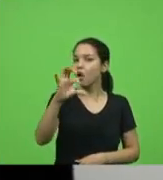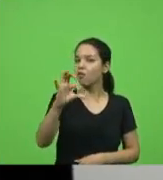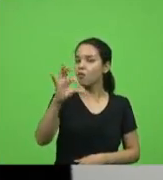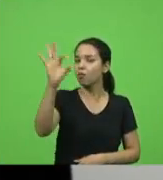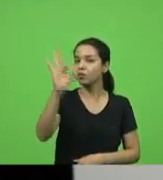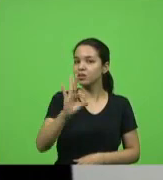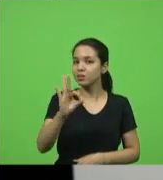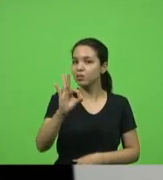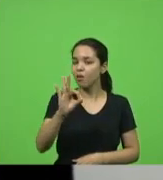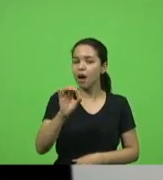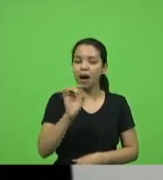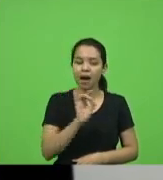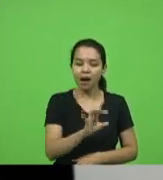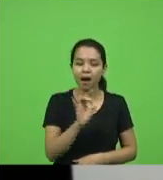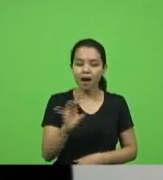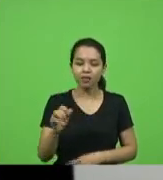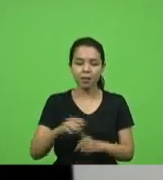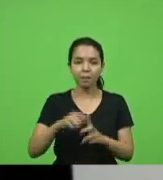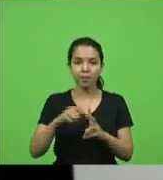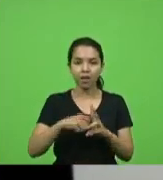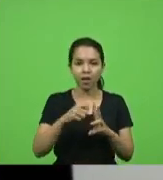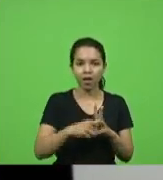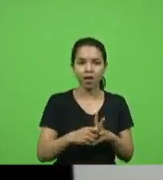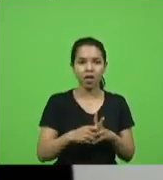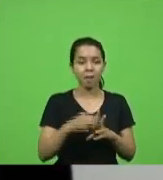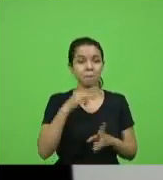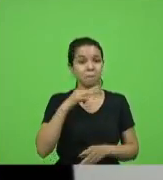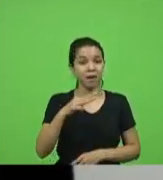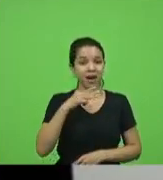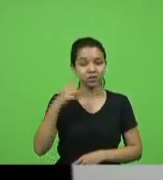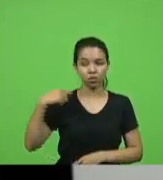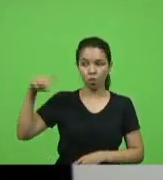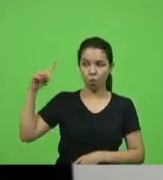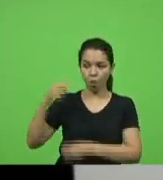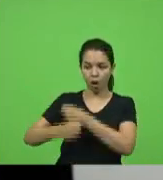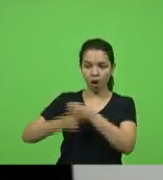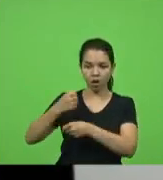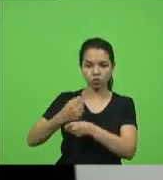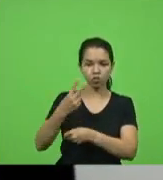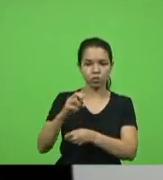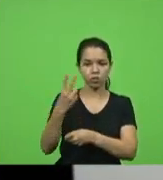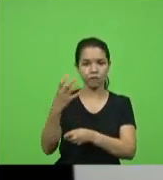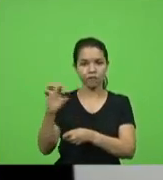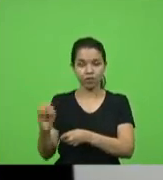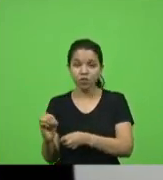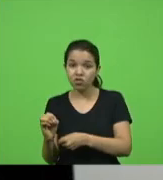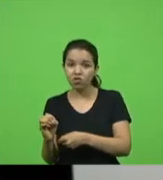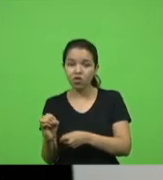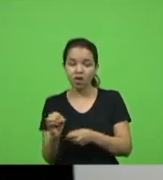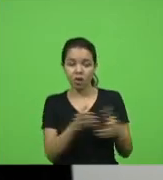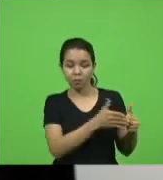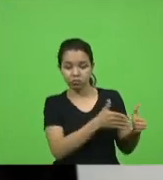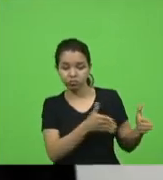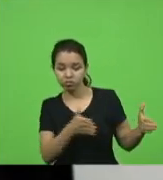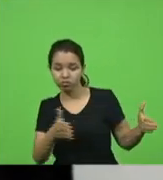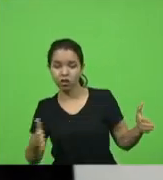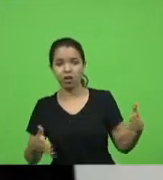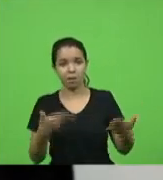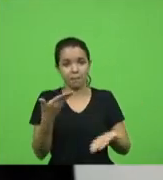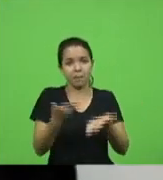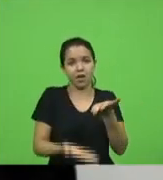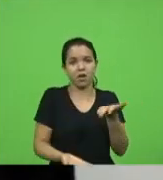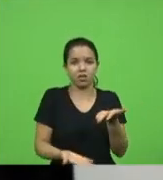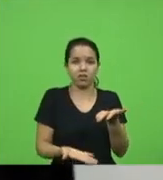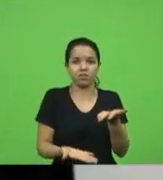desde março do ano passado desde o início da pandemia que eles estão perdendo então na época